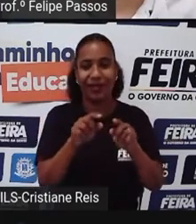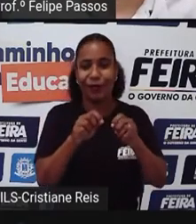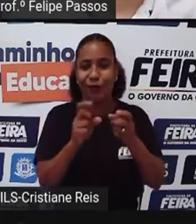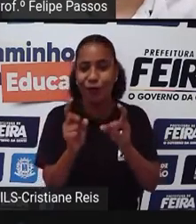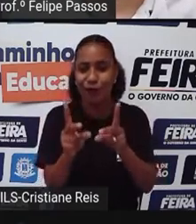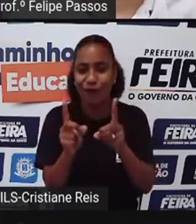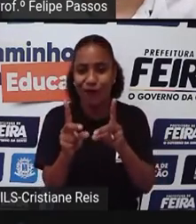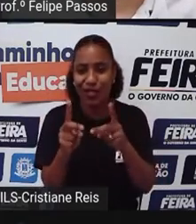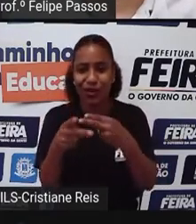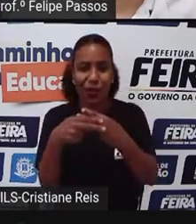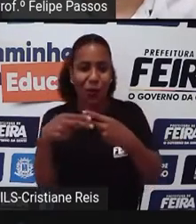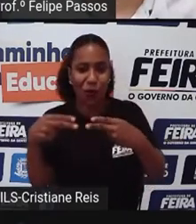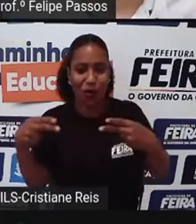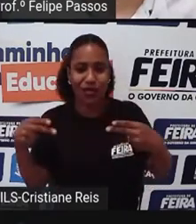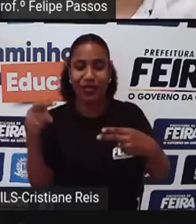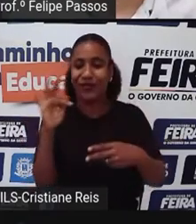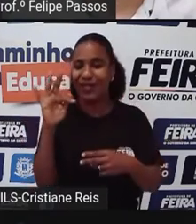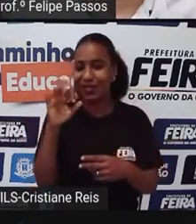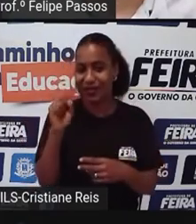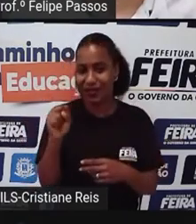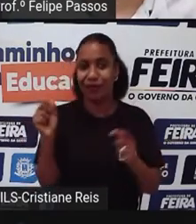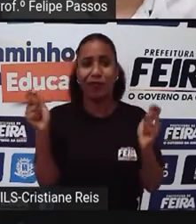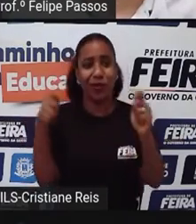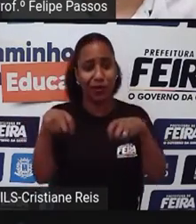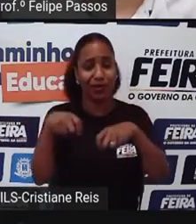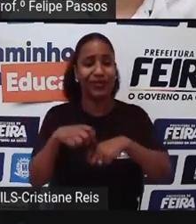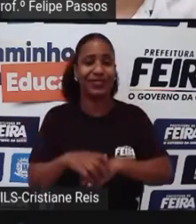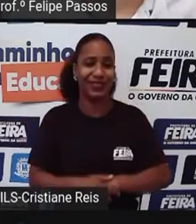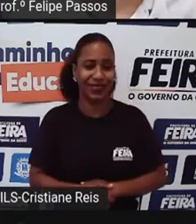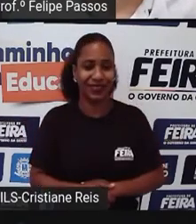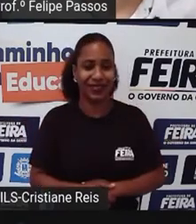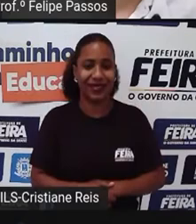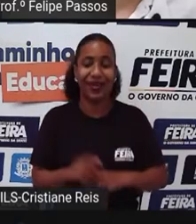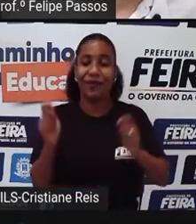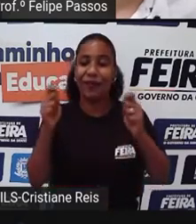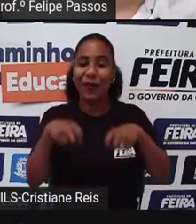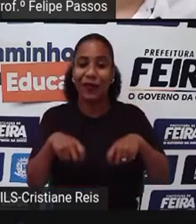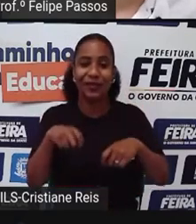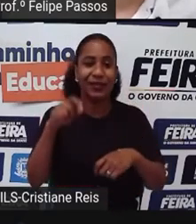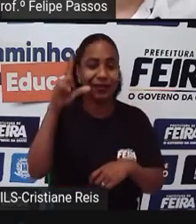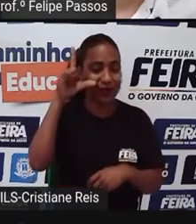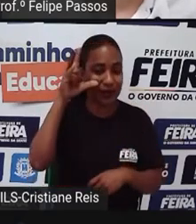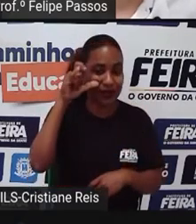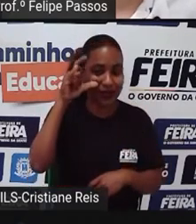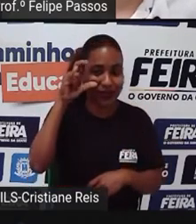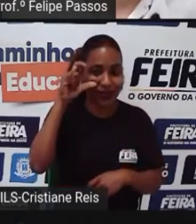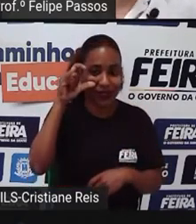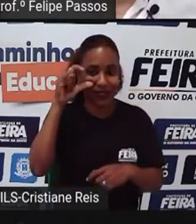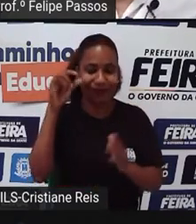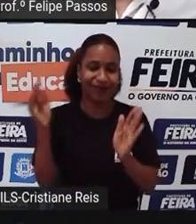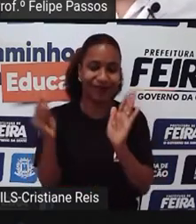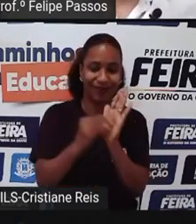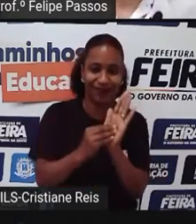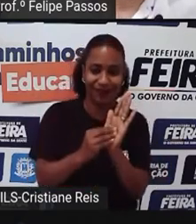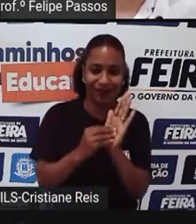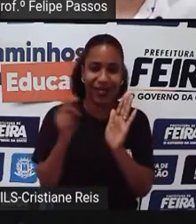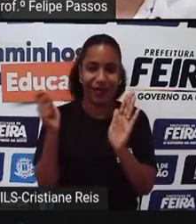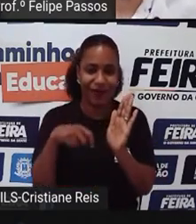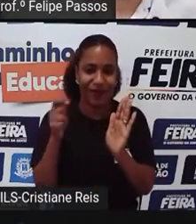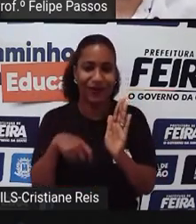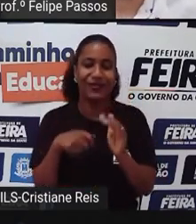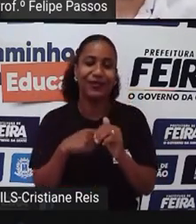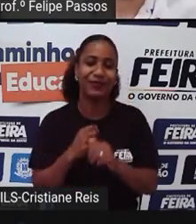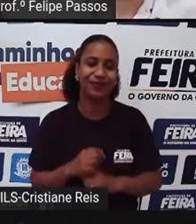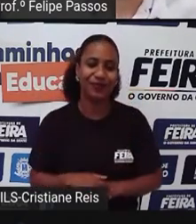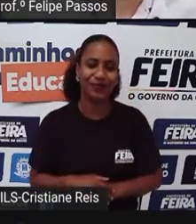APA Feira de Santana Então pode seguir a gente Porque aí vai sabendo Inclusive como você falou Filipe A gente